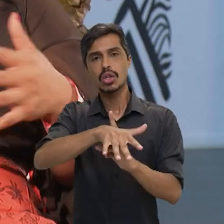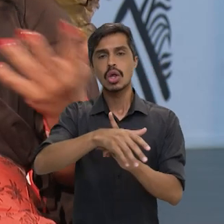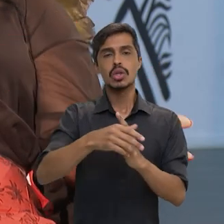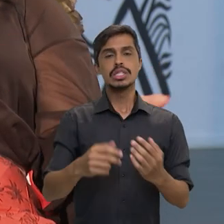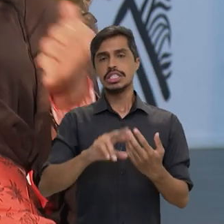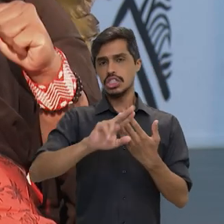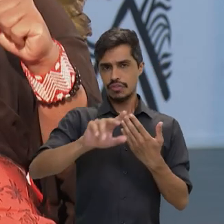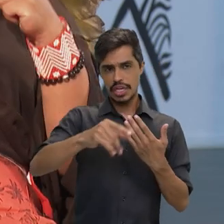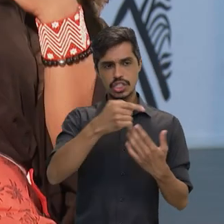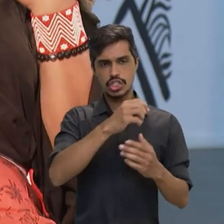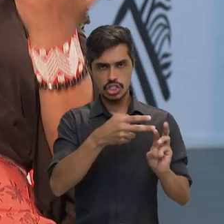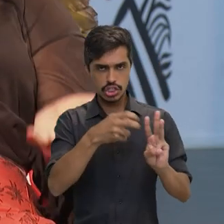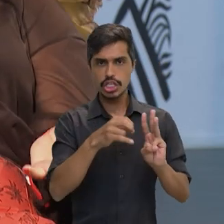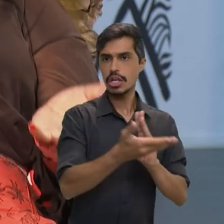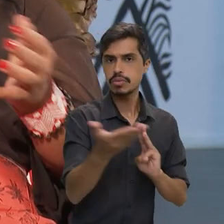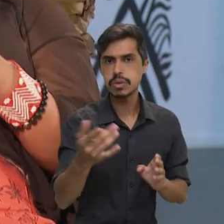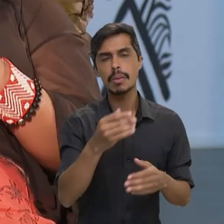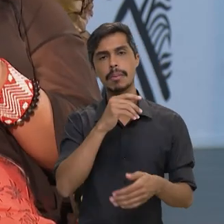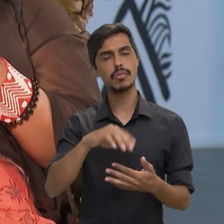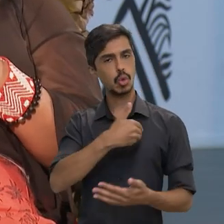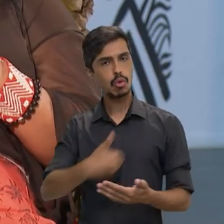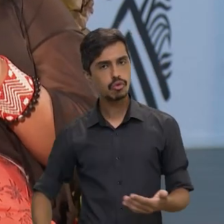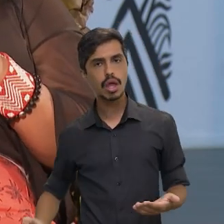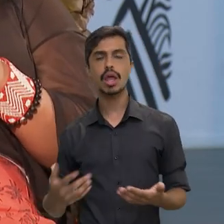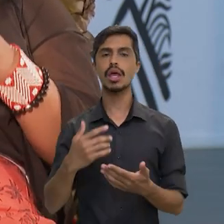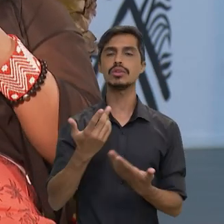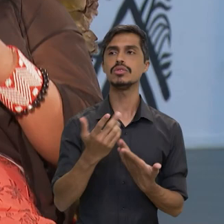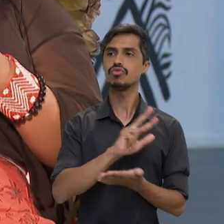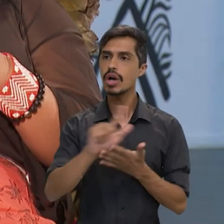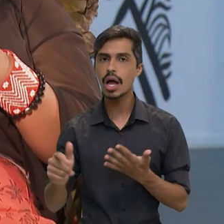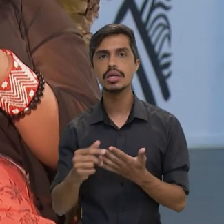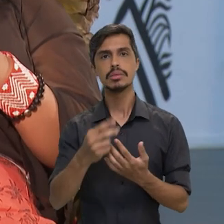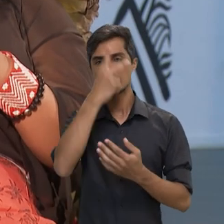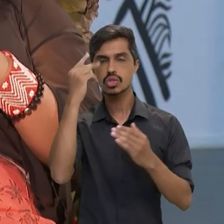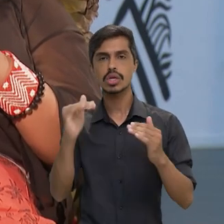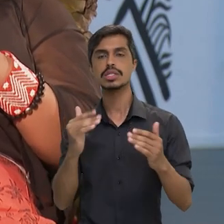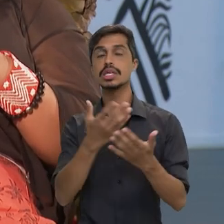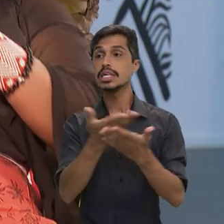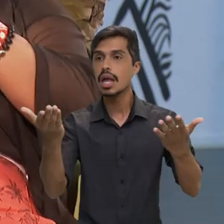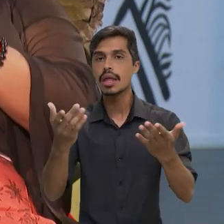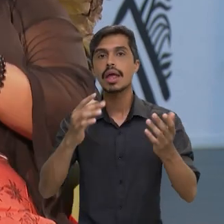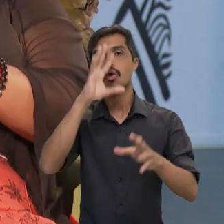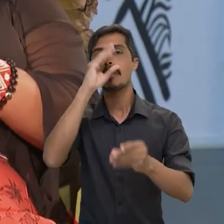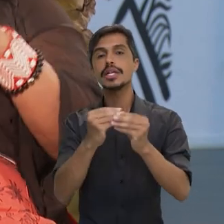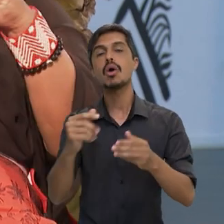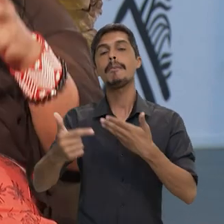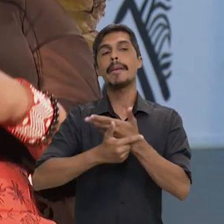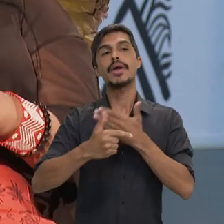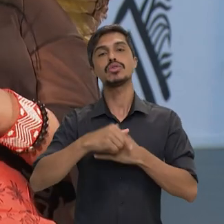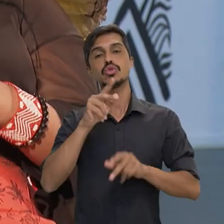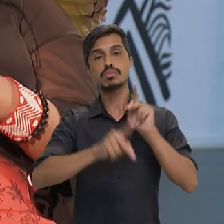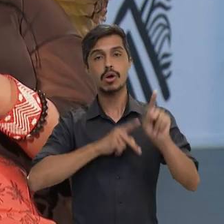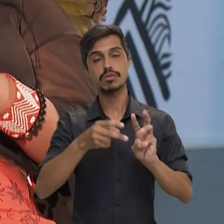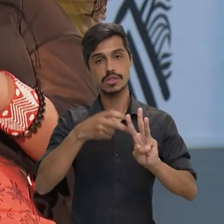né? Não indígena como um todo, dos governantes, assim, de entender o papel dos povos e dos